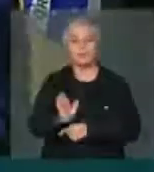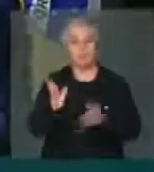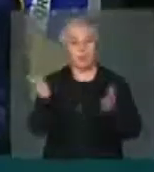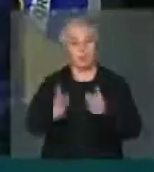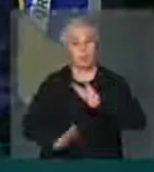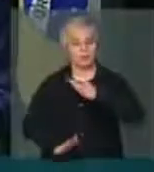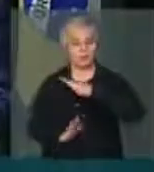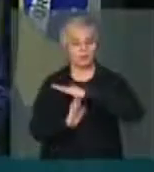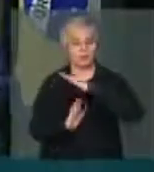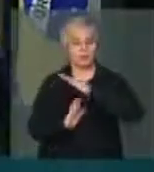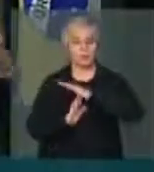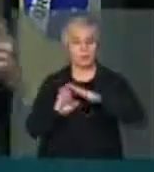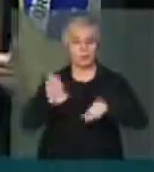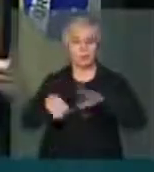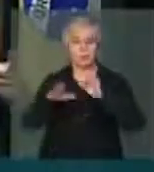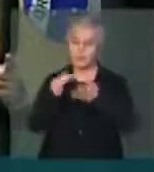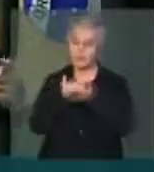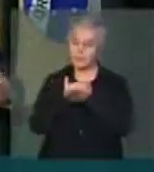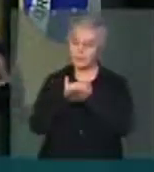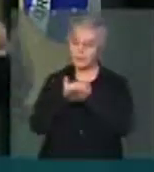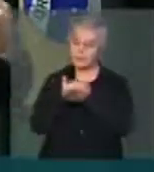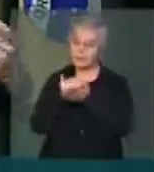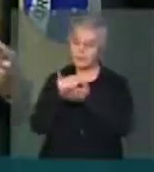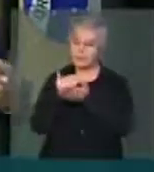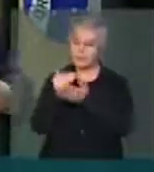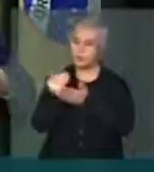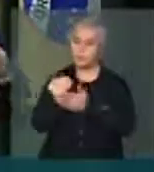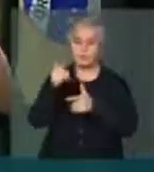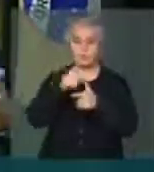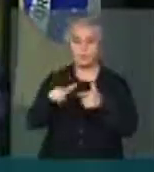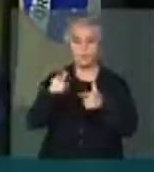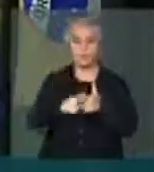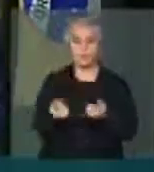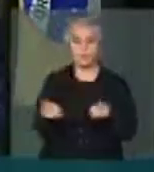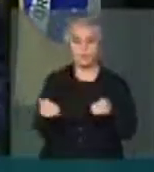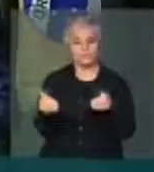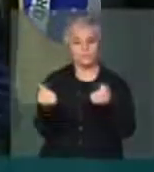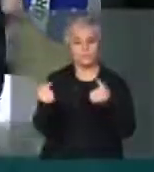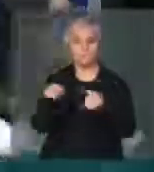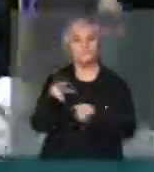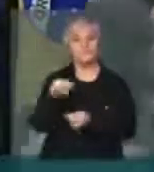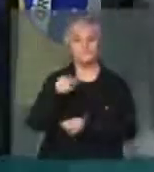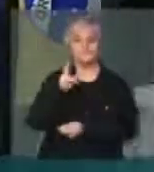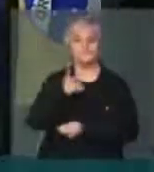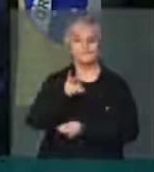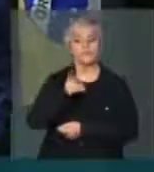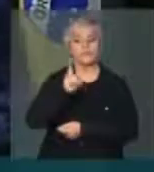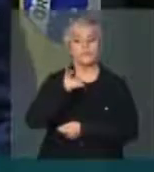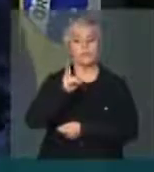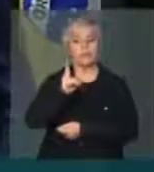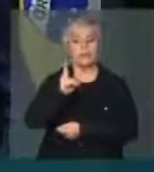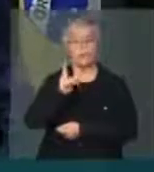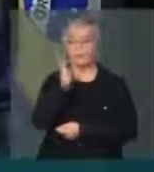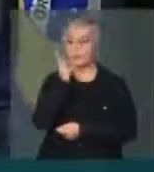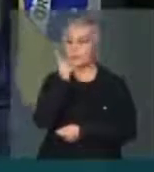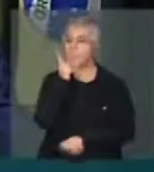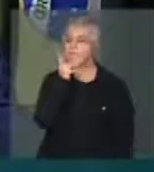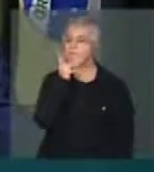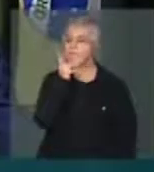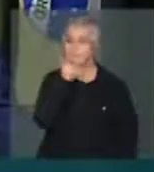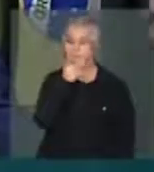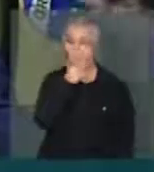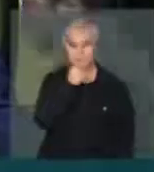ápice talvez no início de uma crise que deva se estender por mais tempo do que nós imaginávamos.